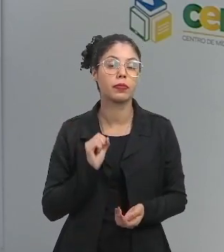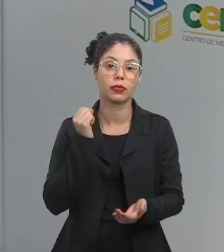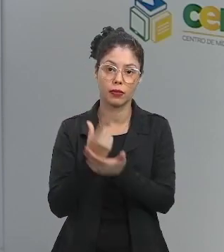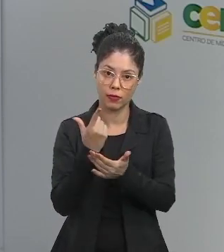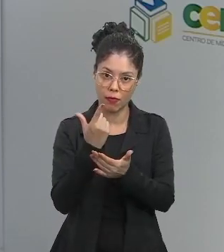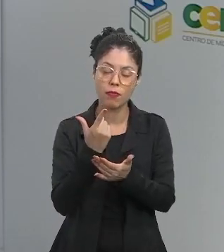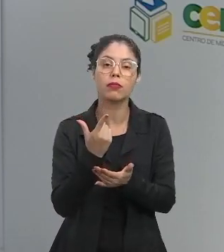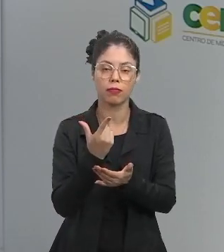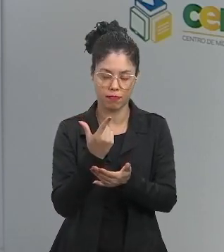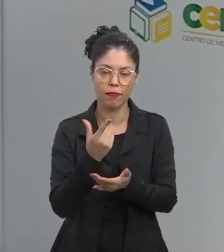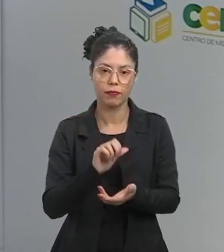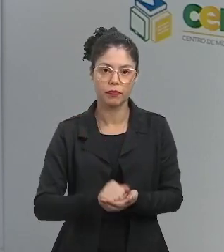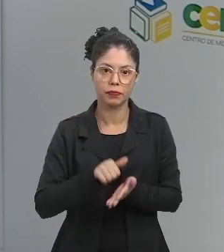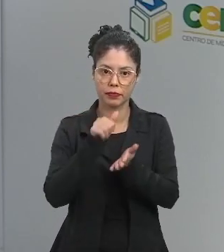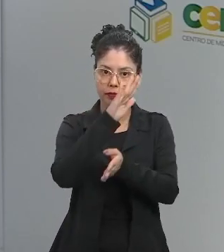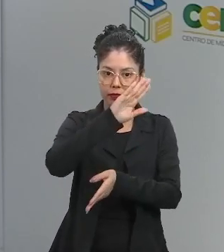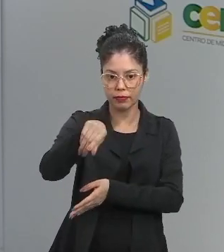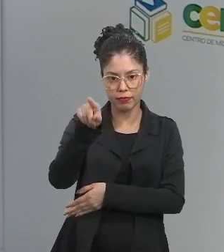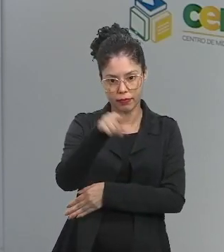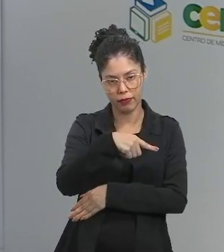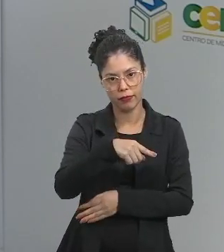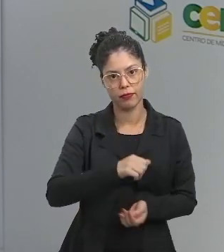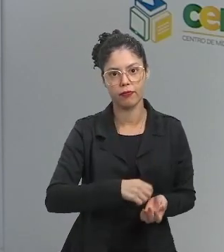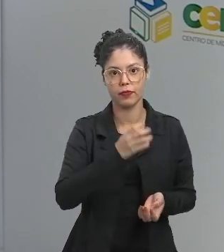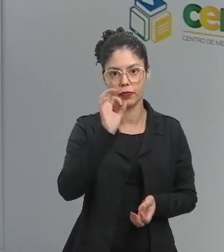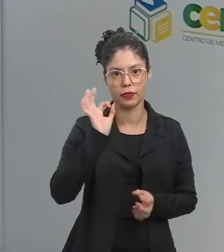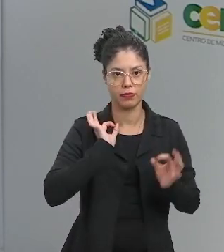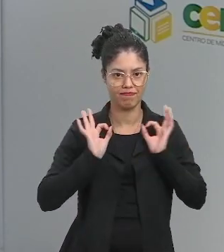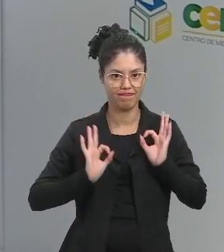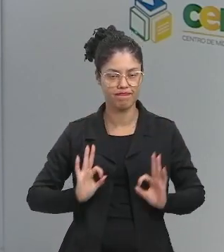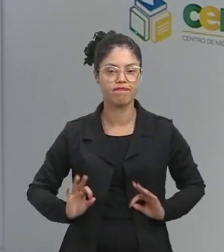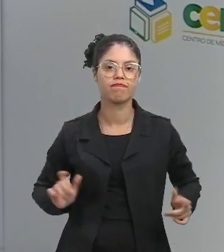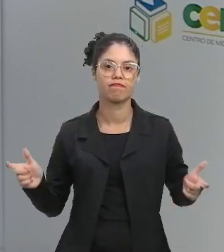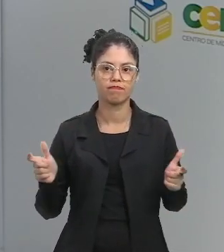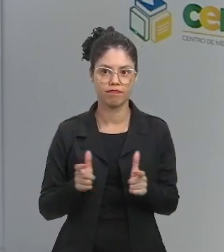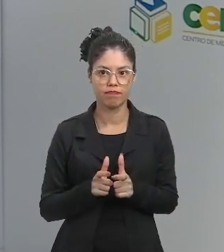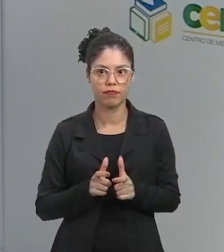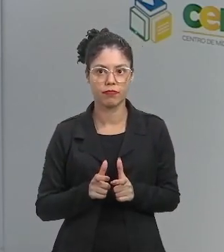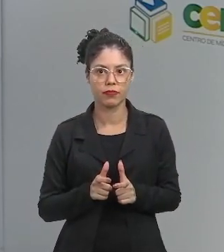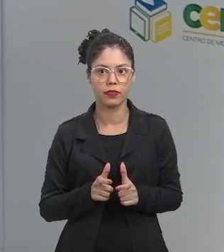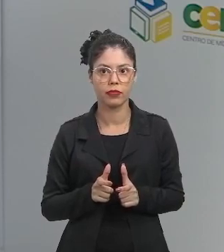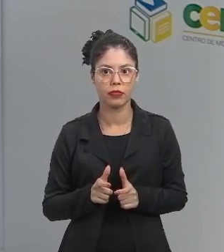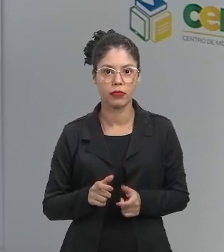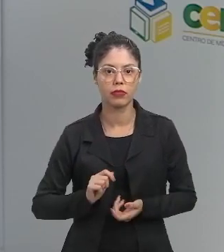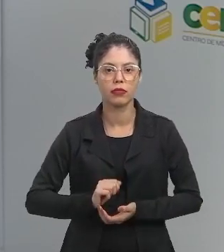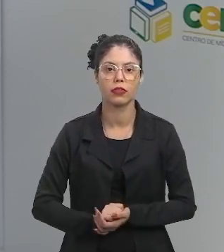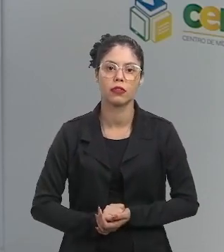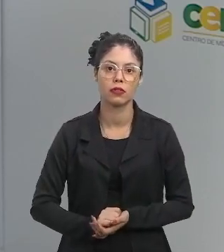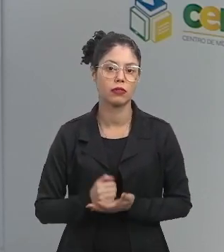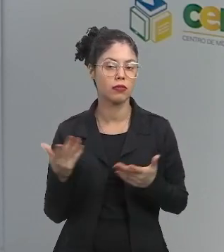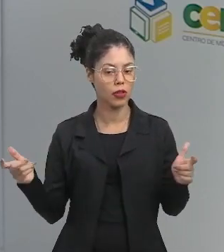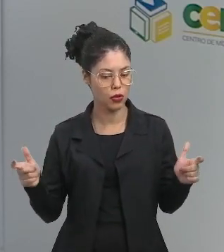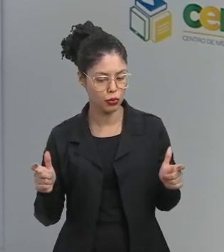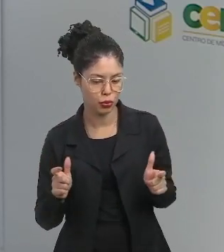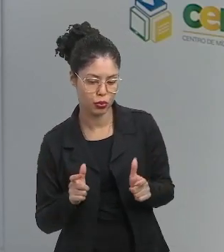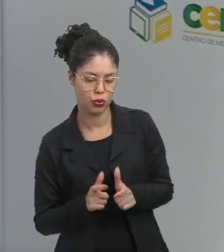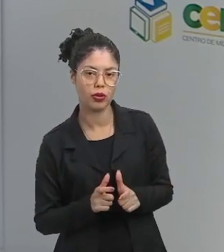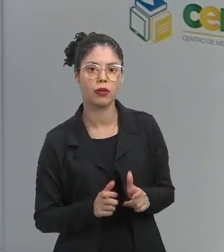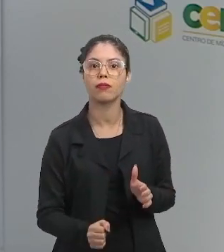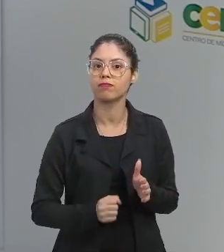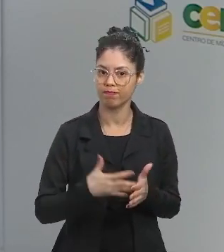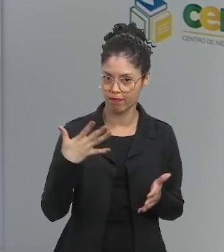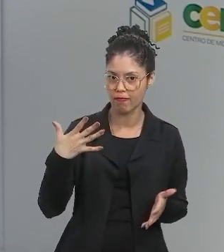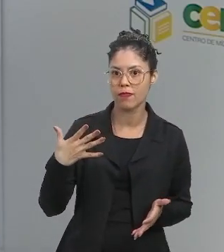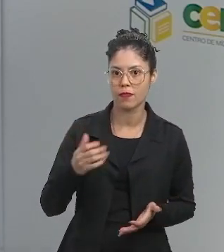para eliminar essas onças. Então, foi diminuindo a quantidade de onças. Diminuindo e diminuindo bastante.